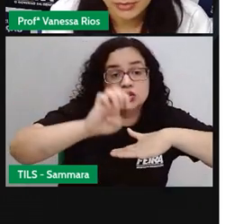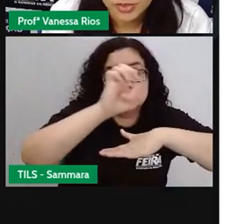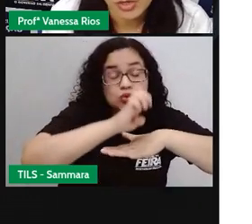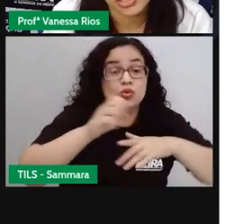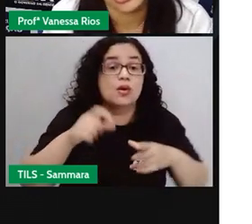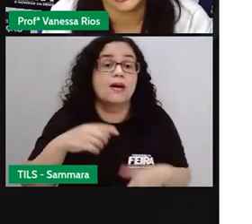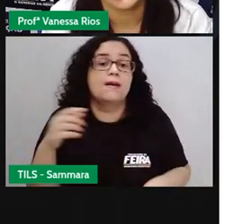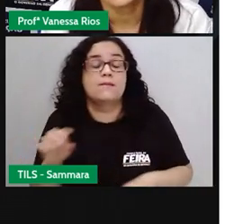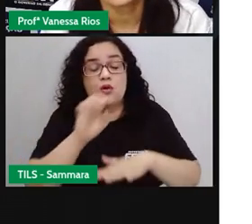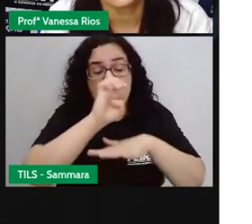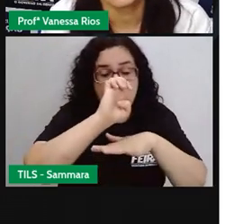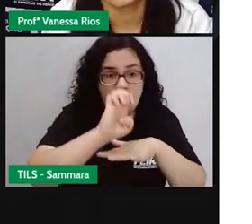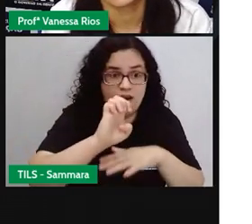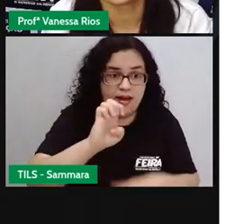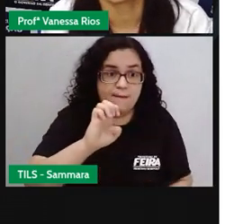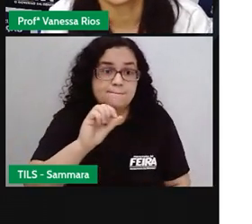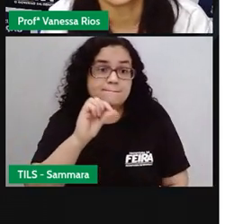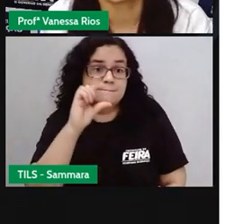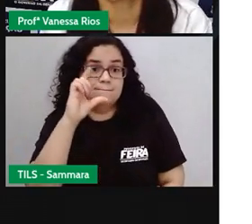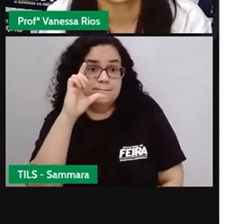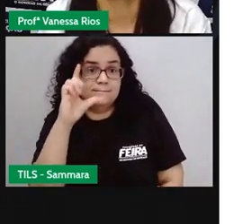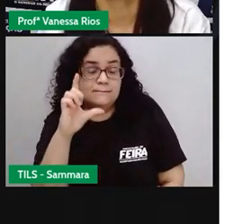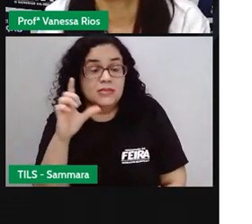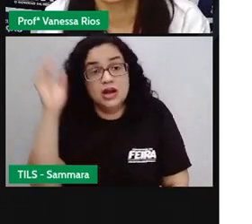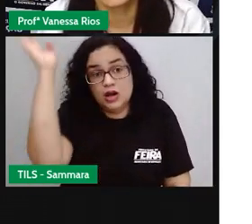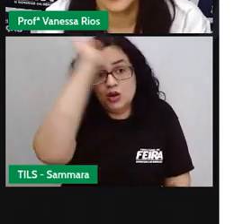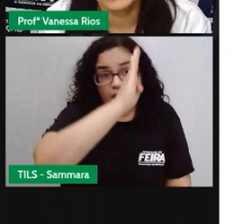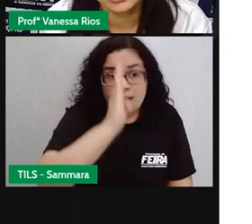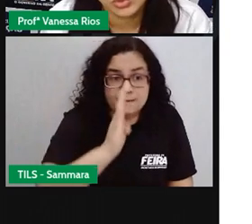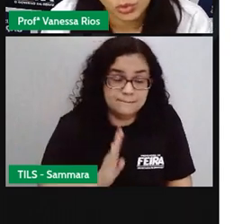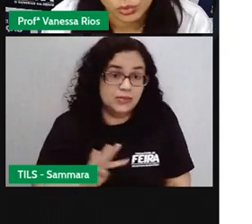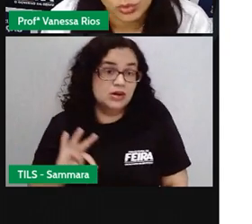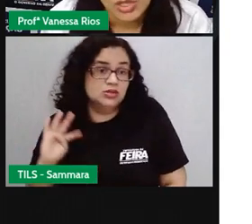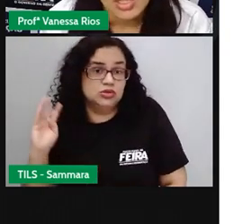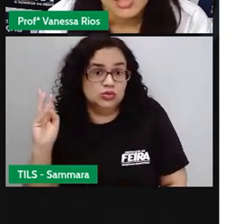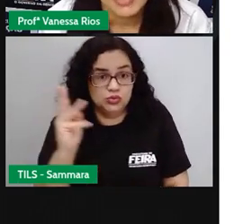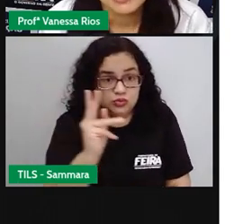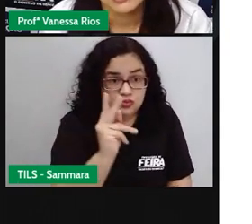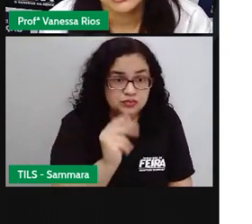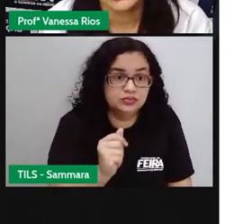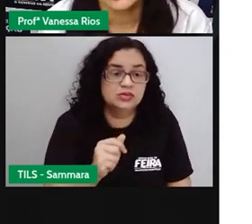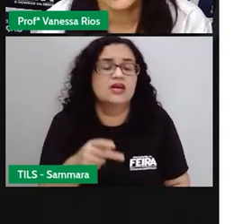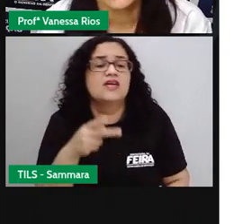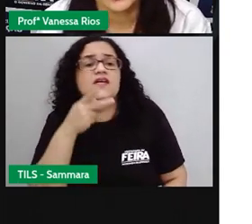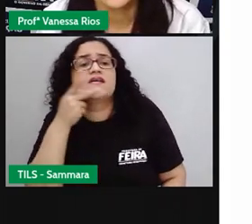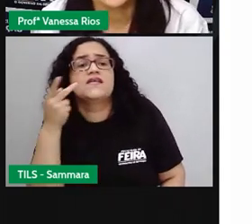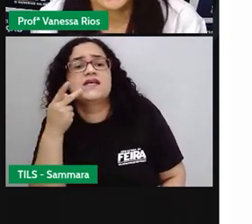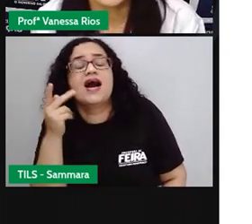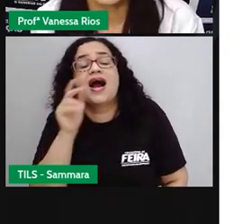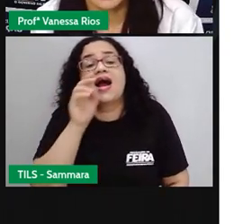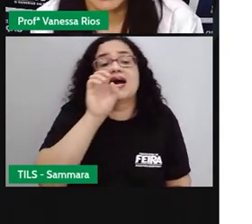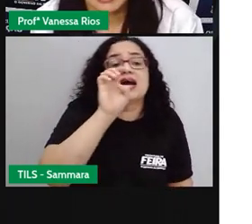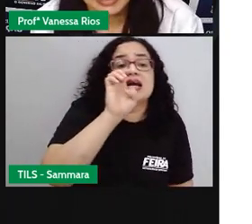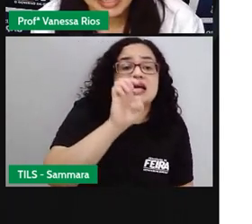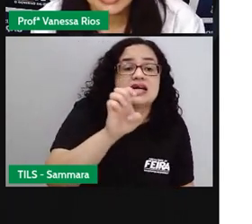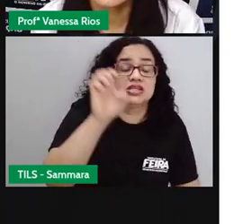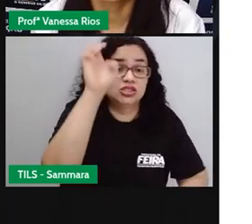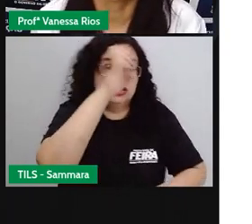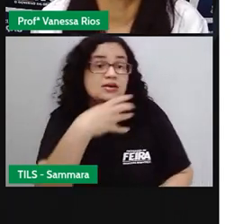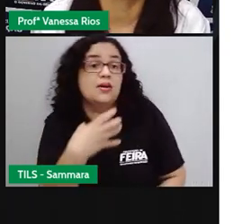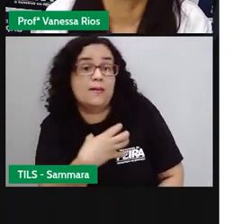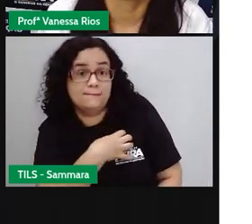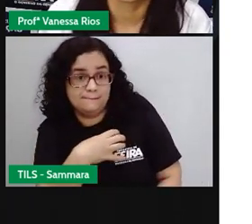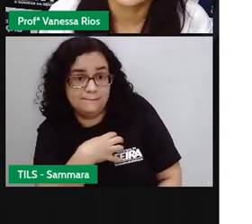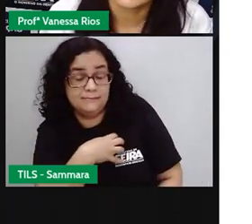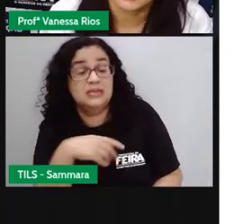aí, como é maiúsculo, a gente está se referindo ao Brasil como um todo. Mas, quando a gente diz o Estado da Bahia,